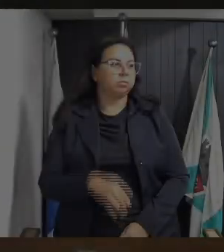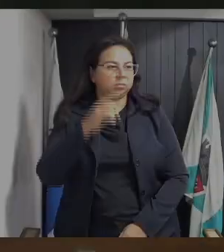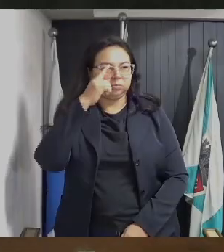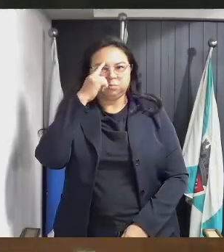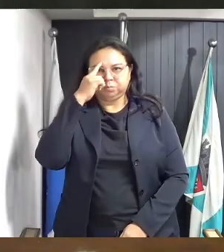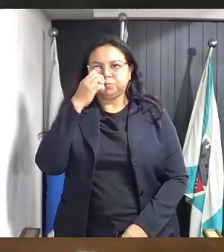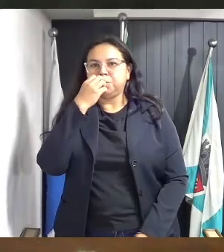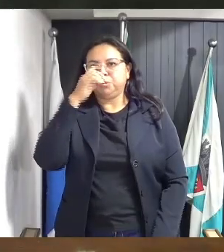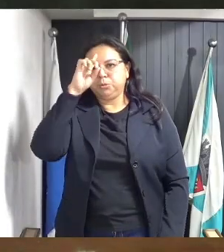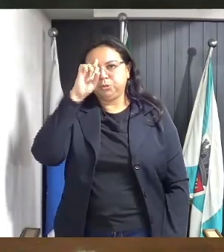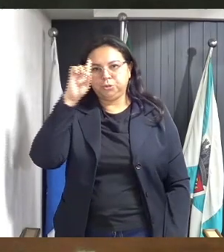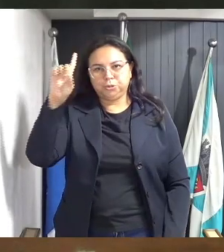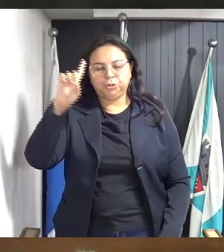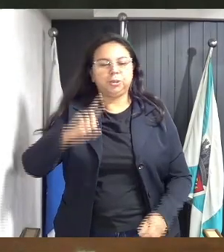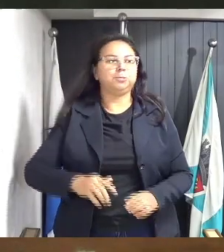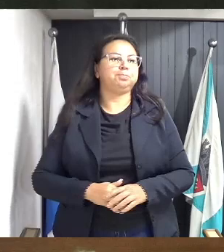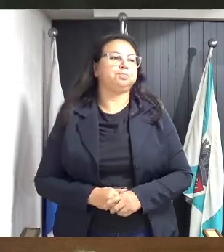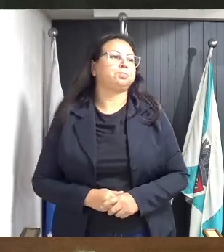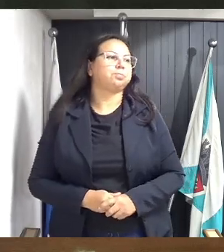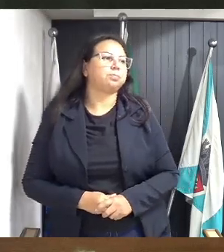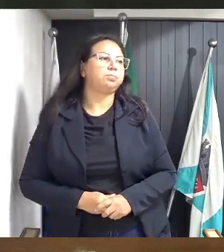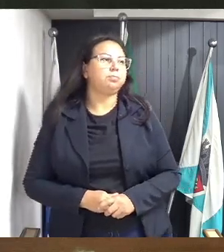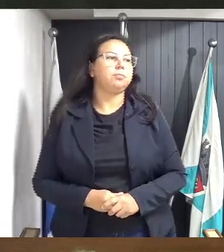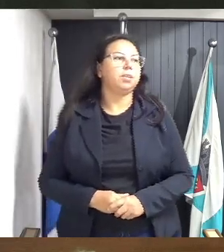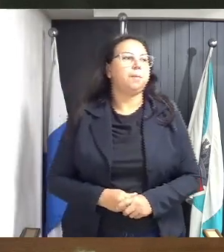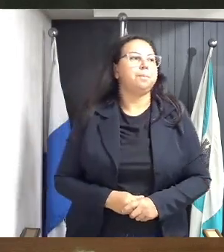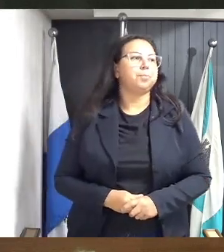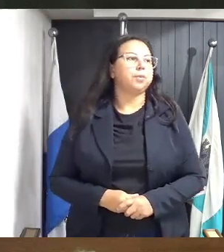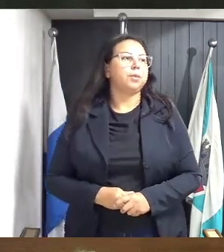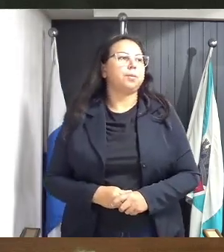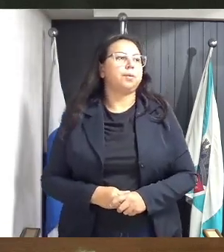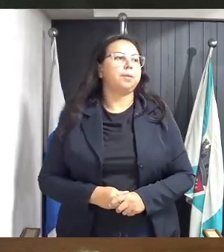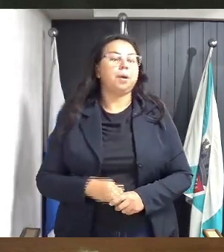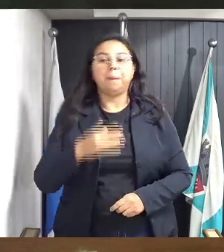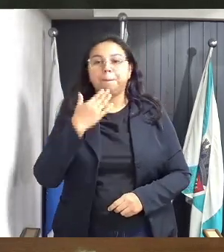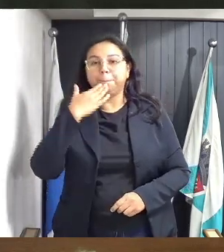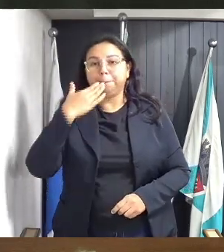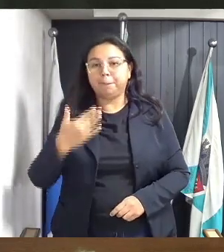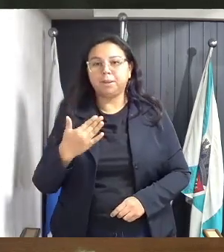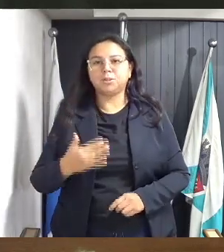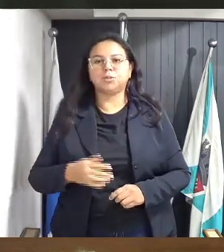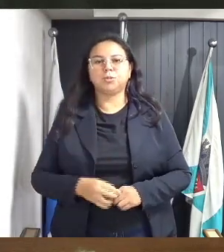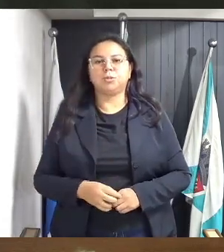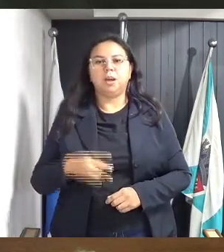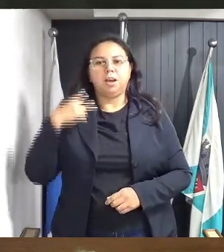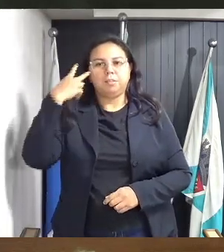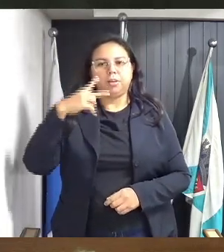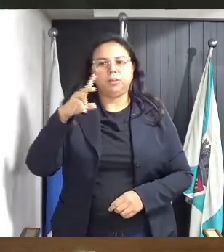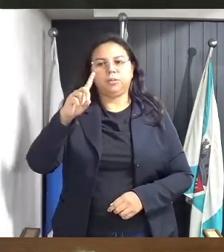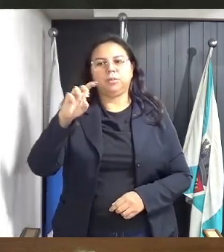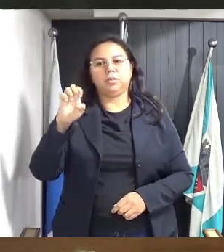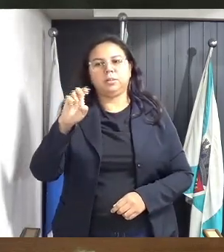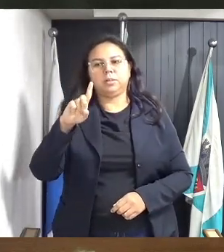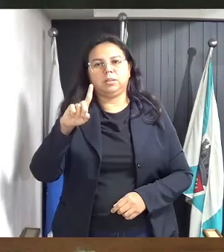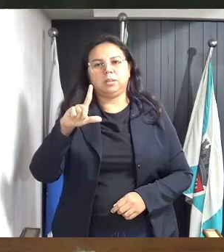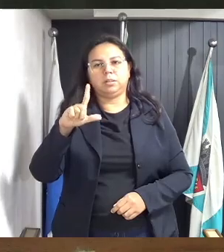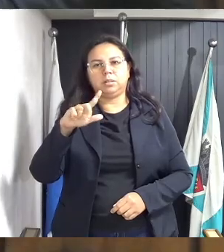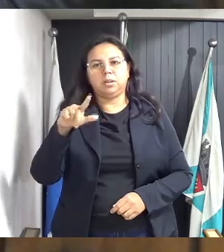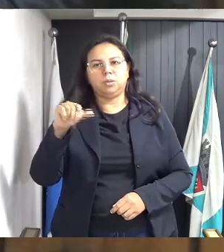Bom dia a todos. Convido e peço a vereadora Adelza de Oliveira para fazer a verificação de coro.